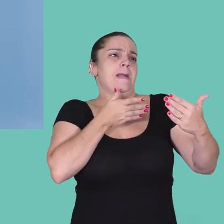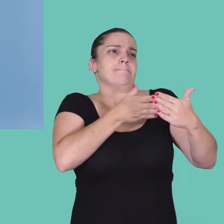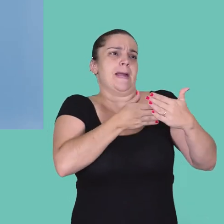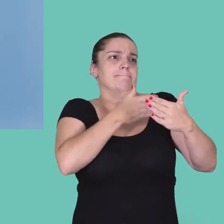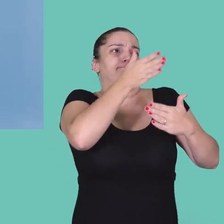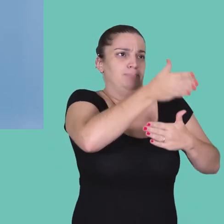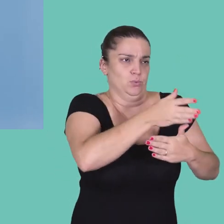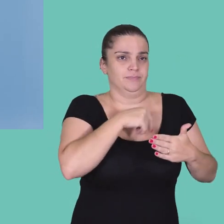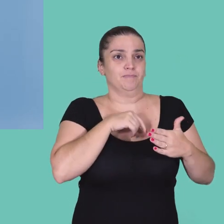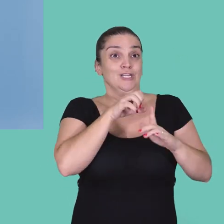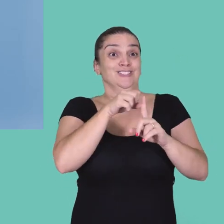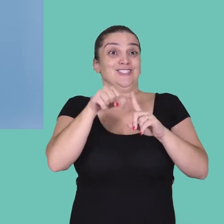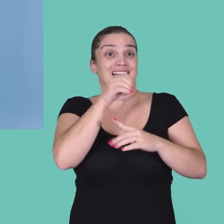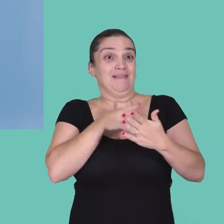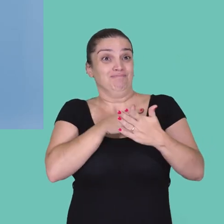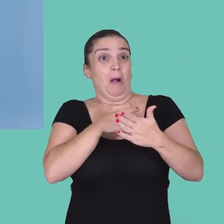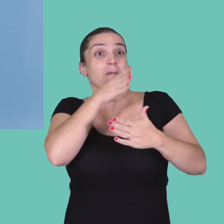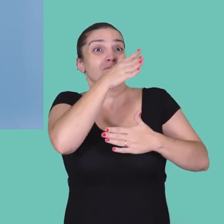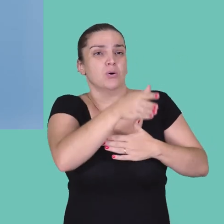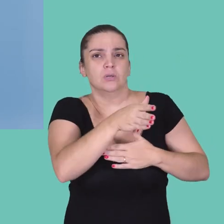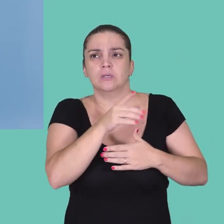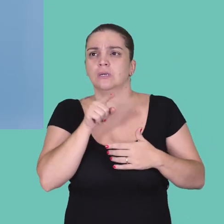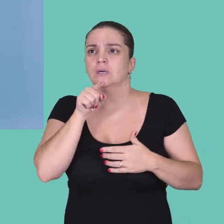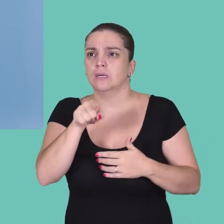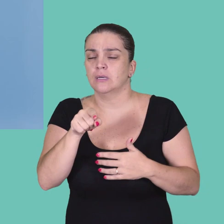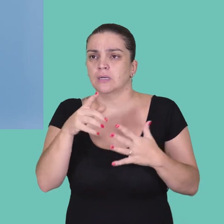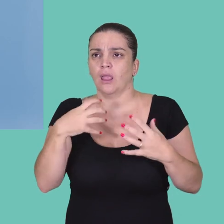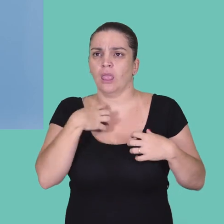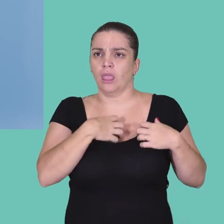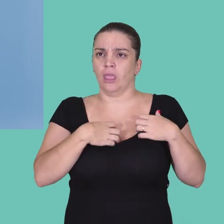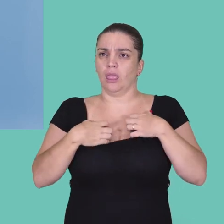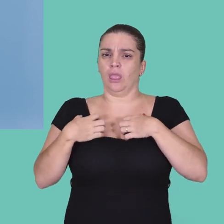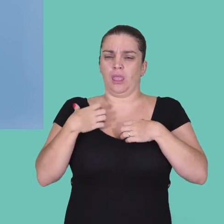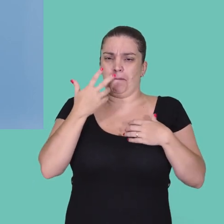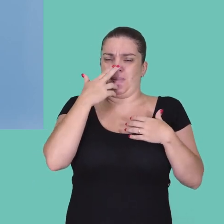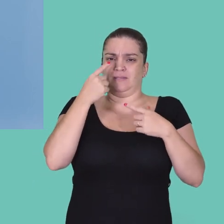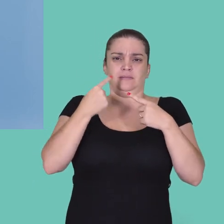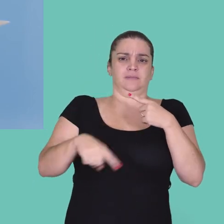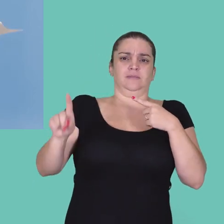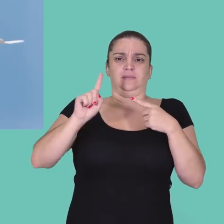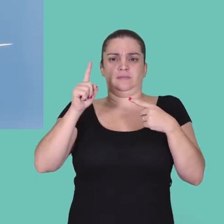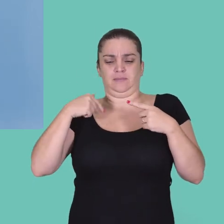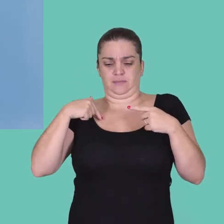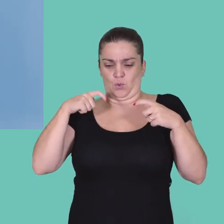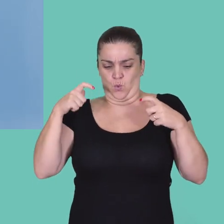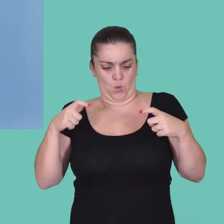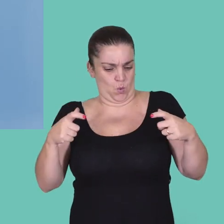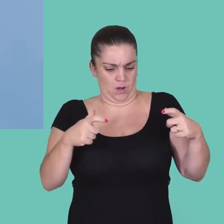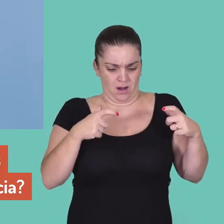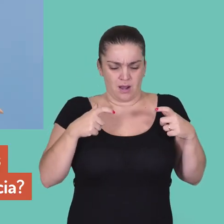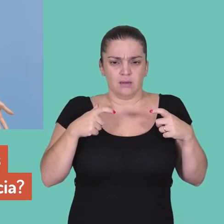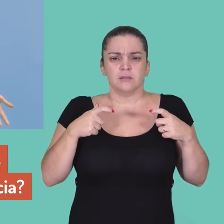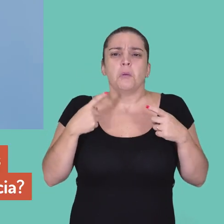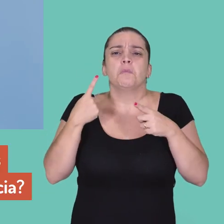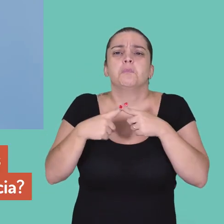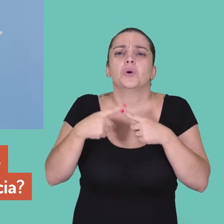barreira da mãe, a barreira da sociedade, elas chegam ali e elas acham que o ambiente não é para elas. Mas a gente também pode se perguntar